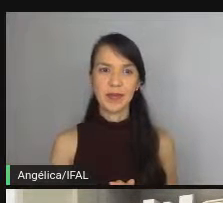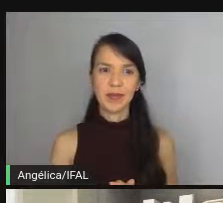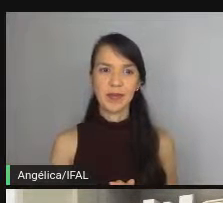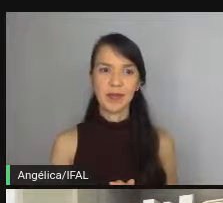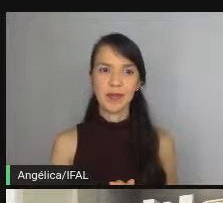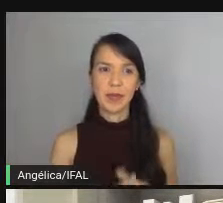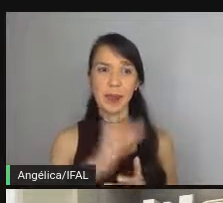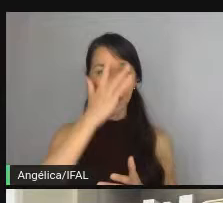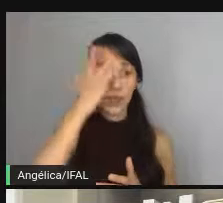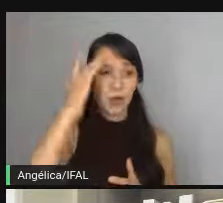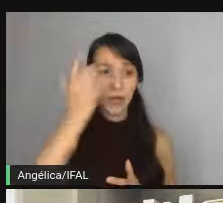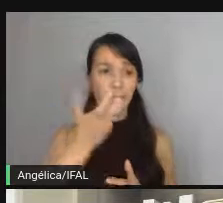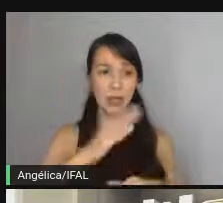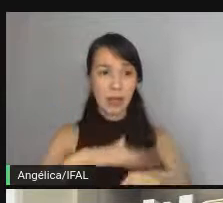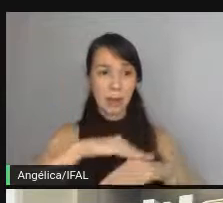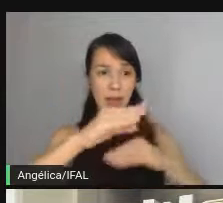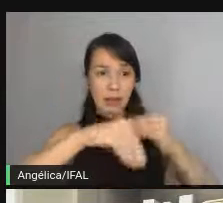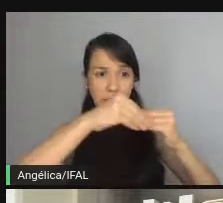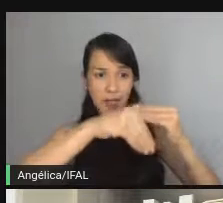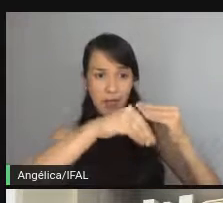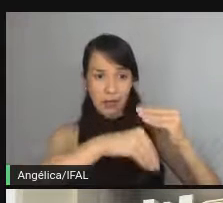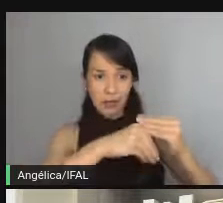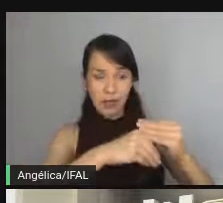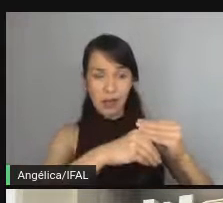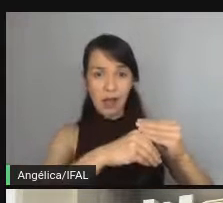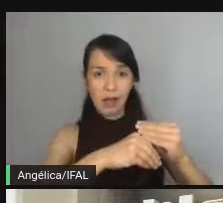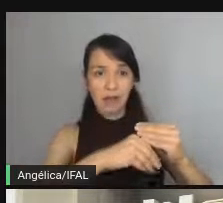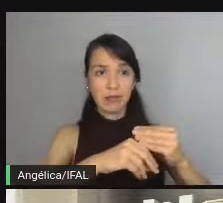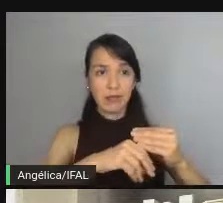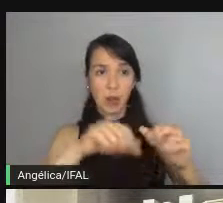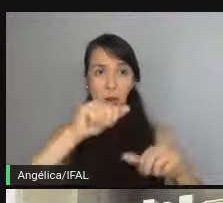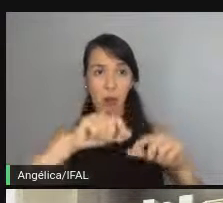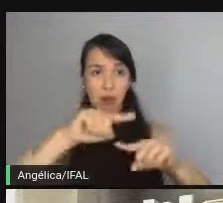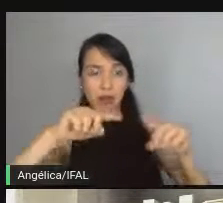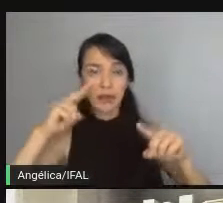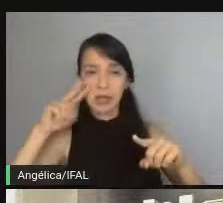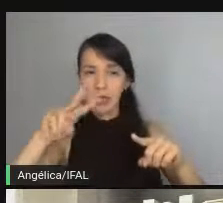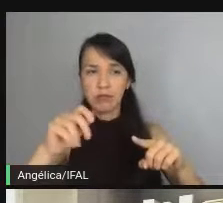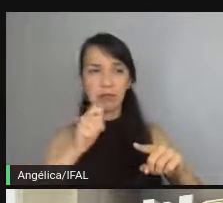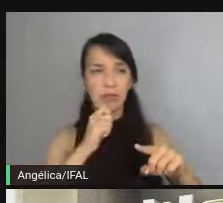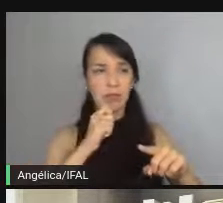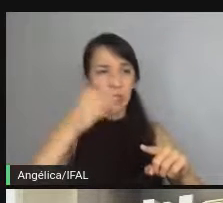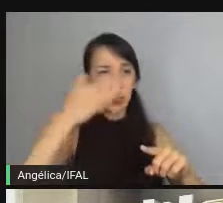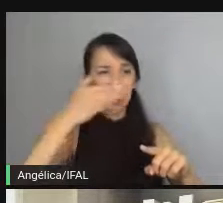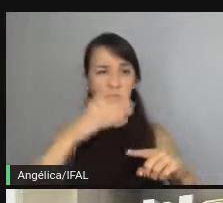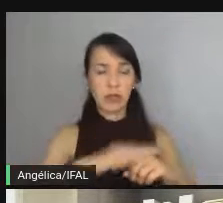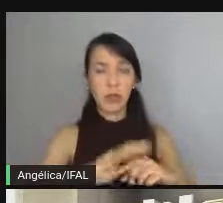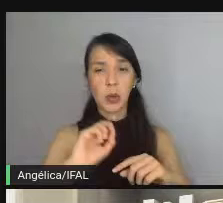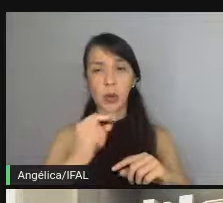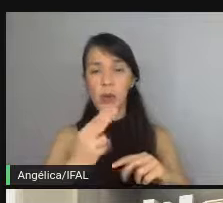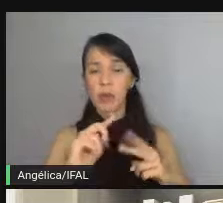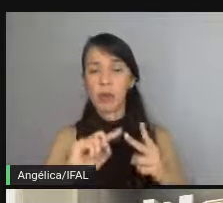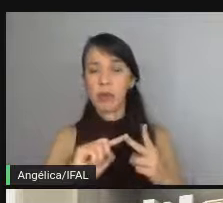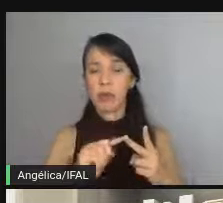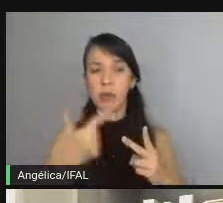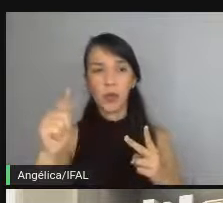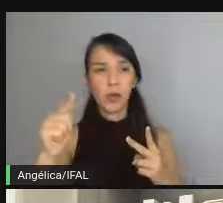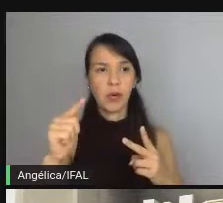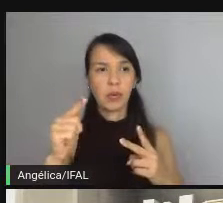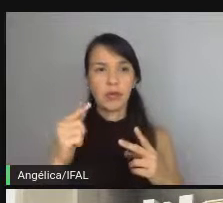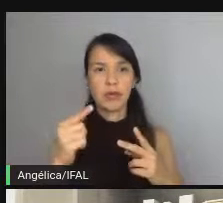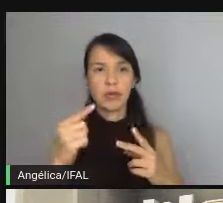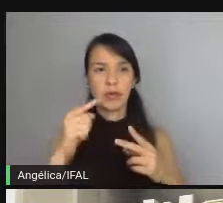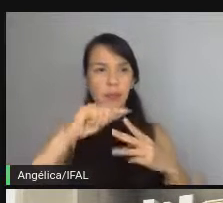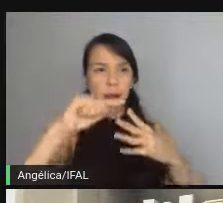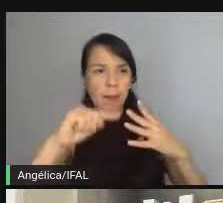Galera, vocês querem adicionar mais alguma coisa, alguma validação que a gente não tenha enxergado, algum outro ponto que a gente